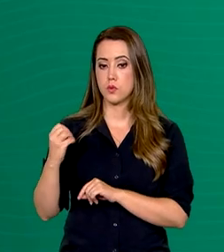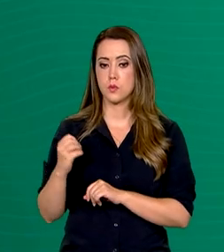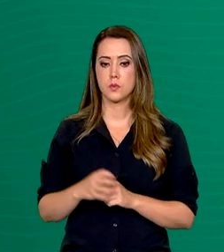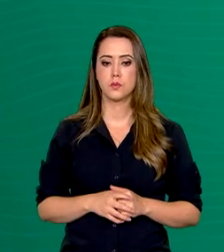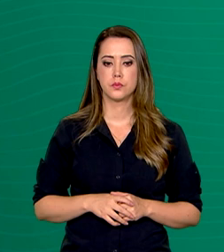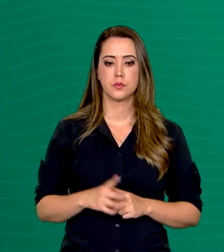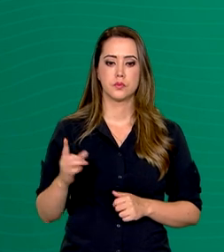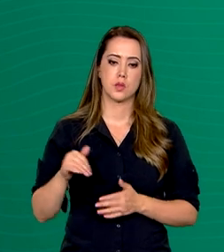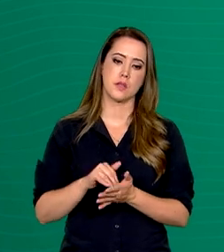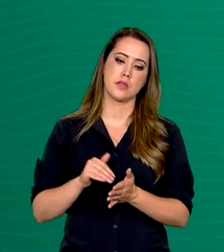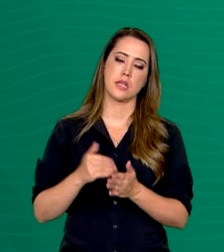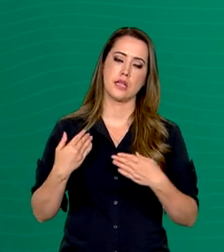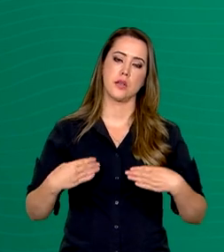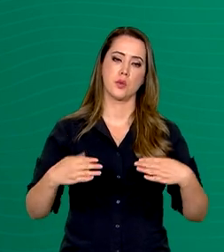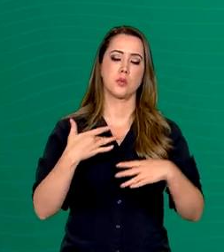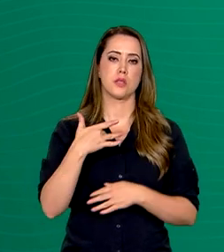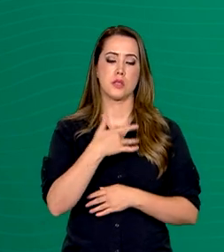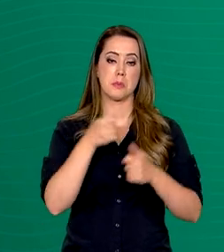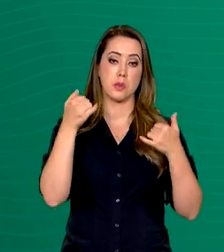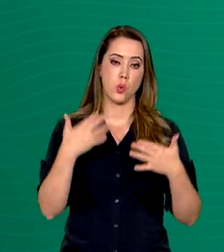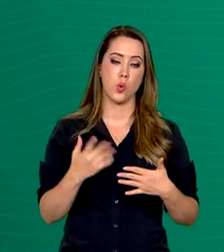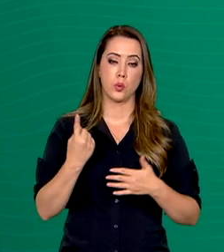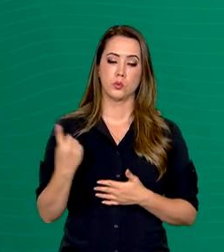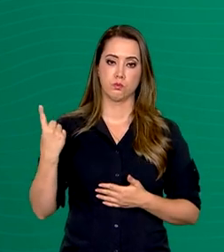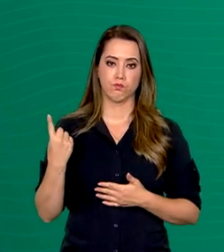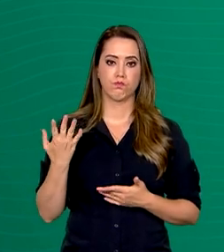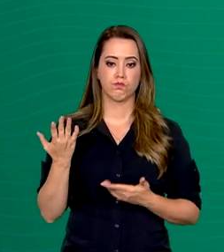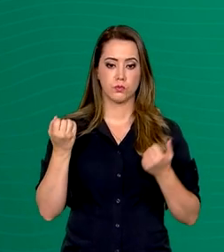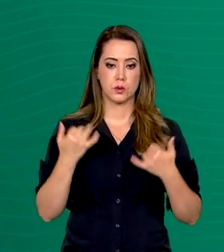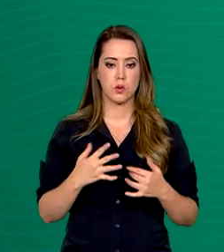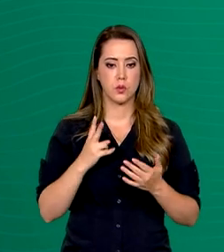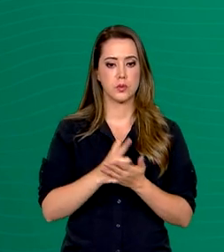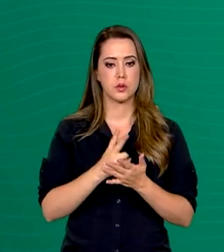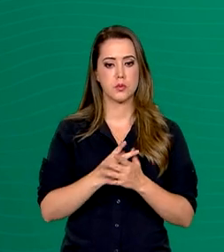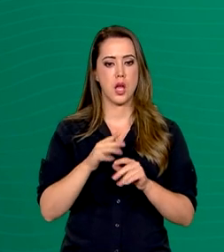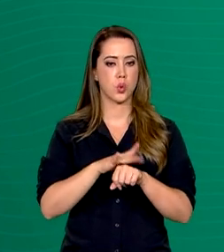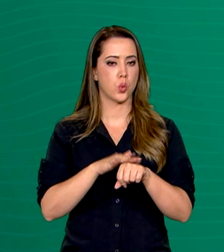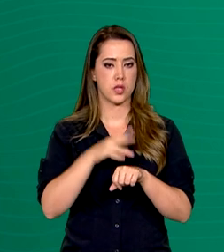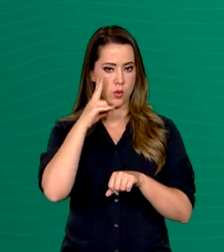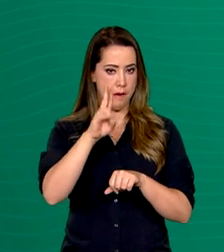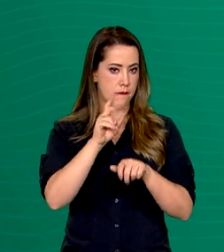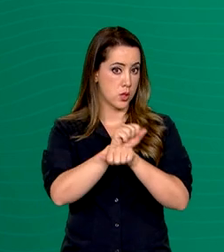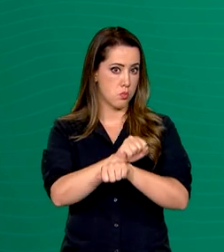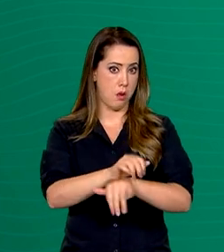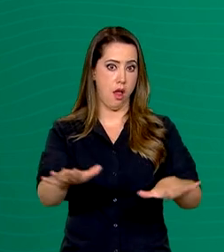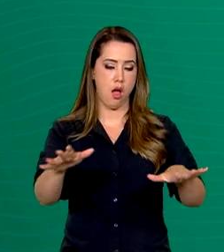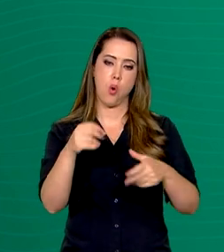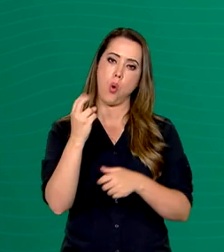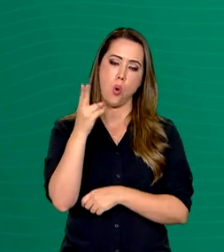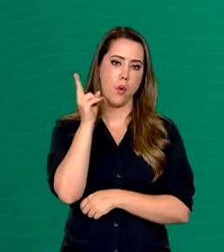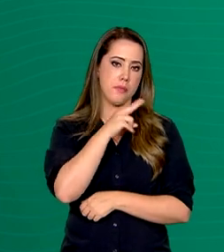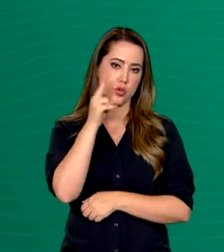A secretária do Ministério da Saúde afirmou que, apesar de a doença não ser mais considerada uma emergência